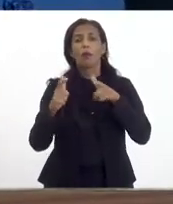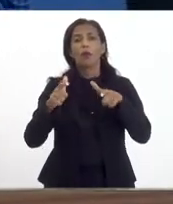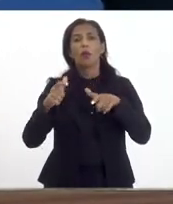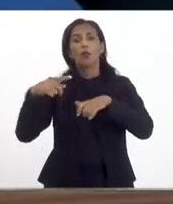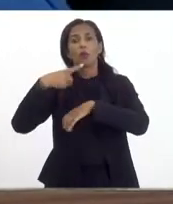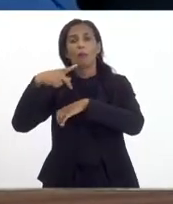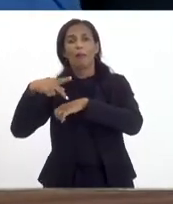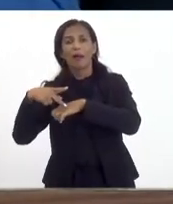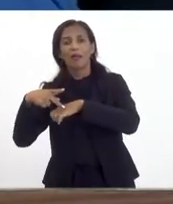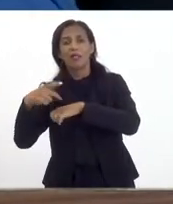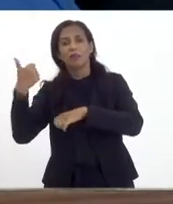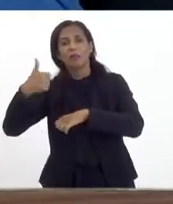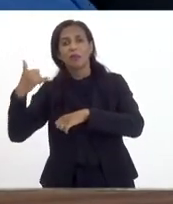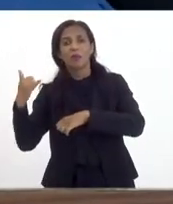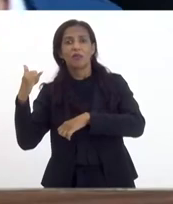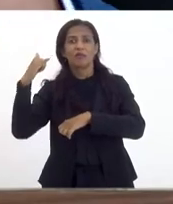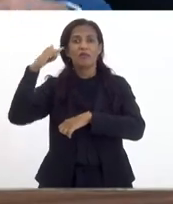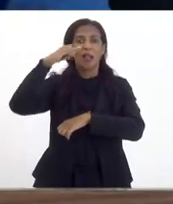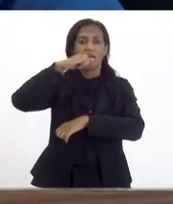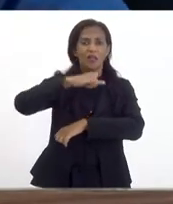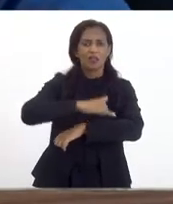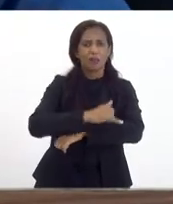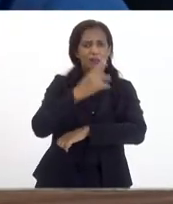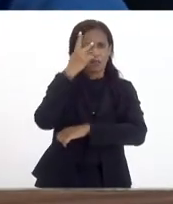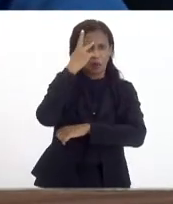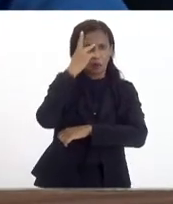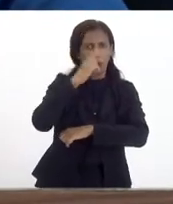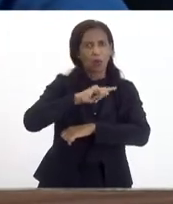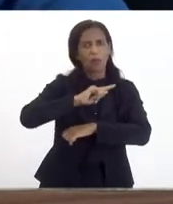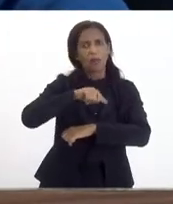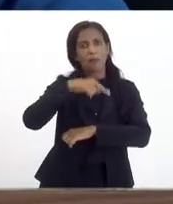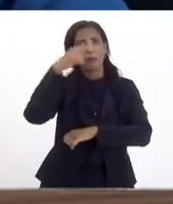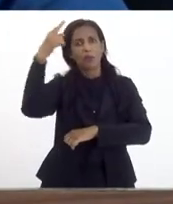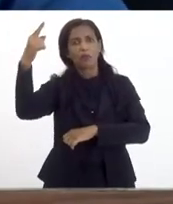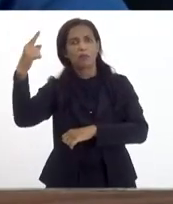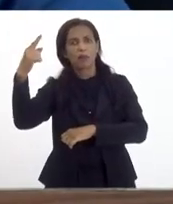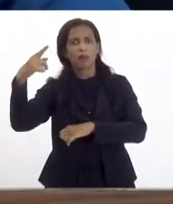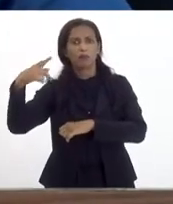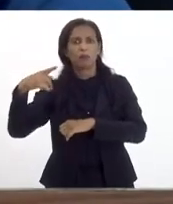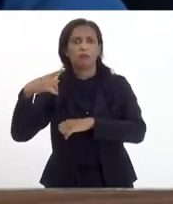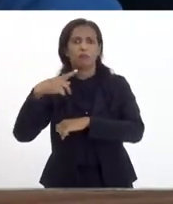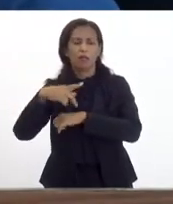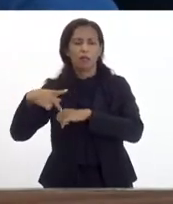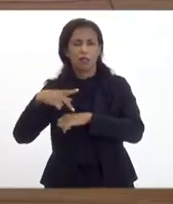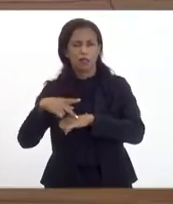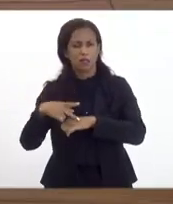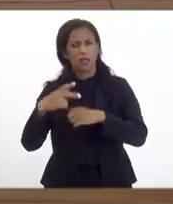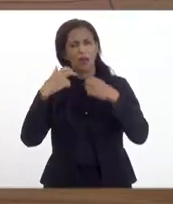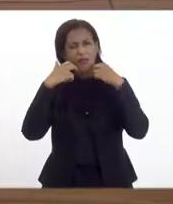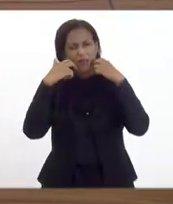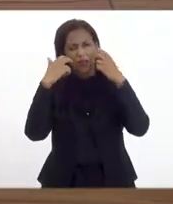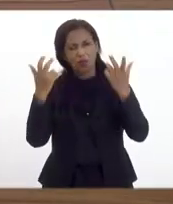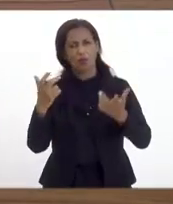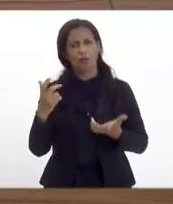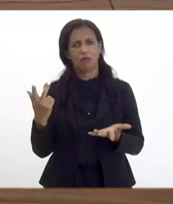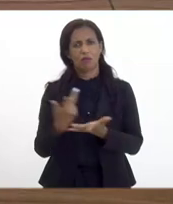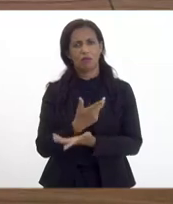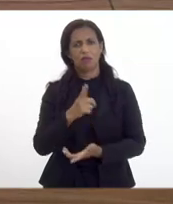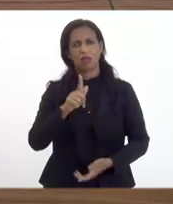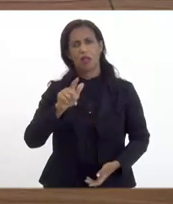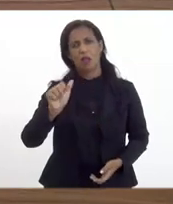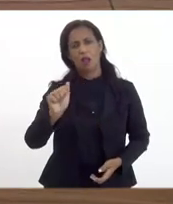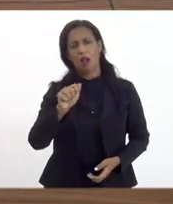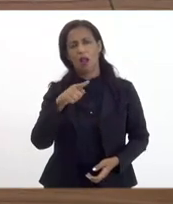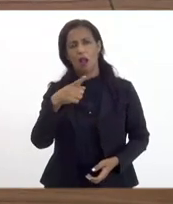ou mesmo para Brasília então uma vergonha o que estão fazendo com o Galeão então esse é o exemplo